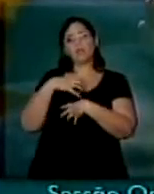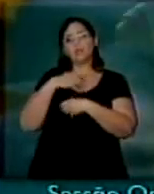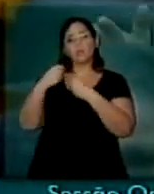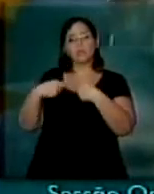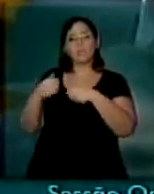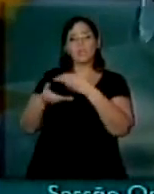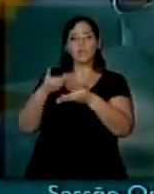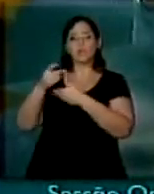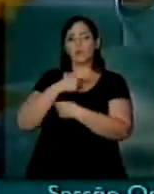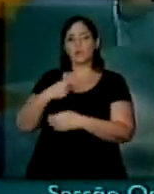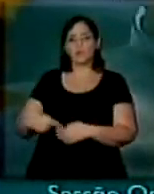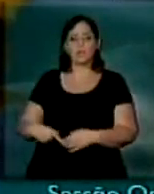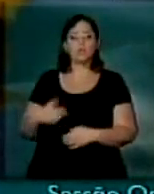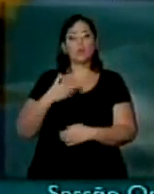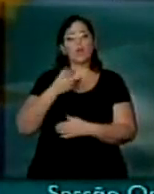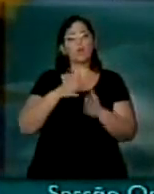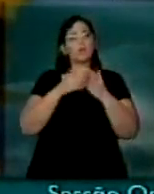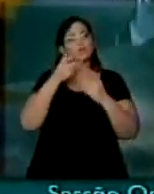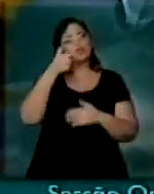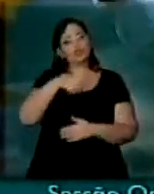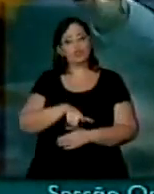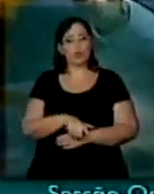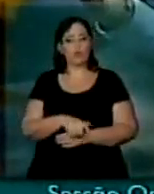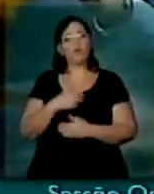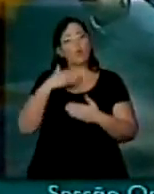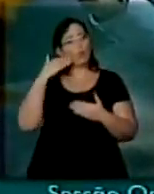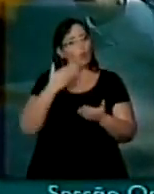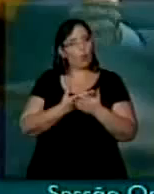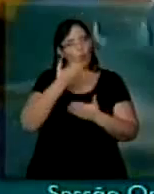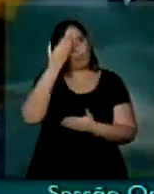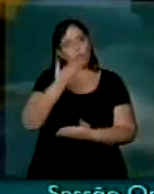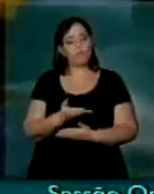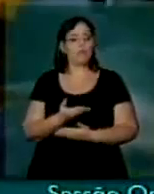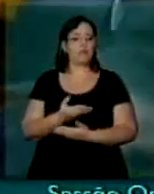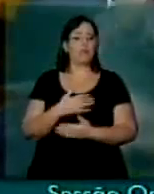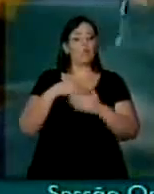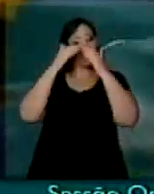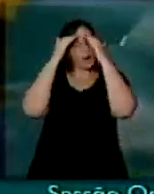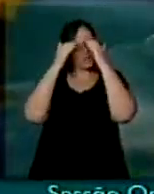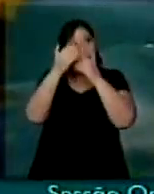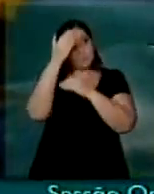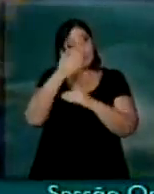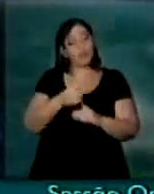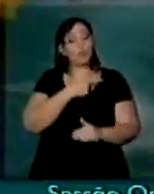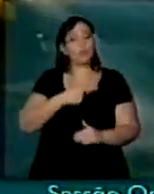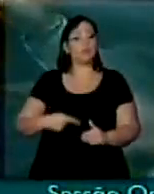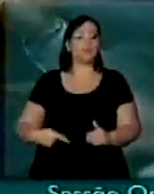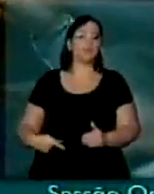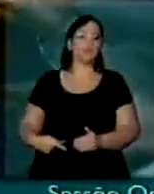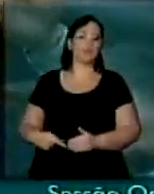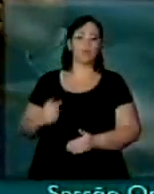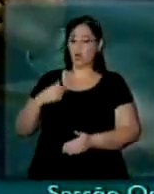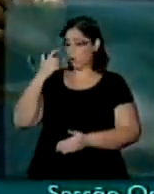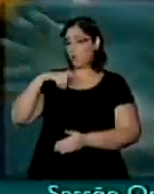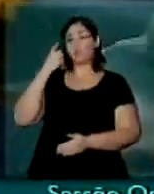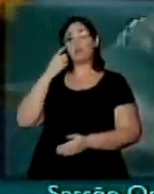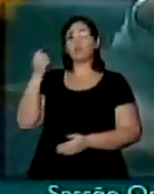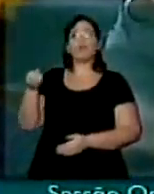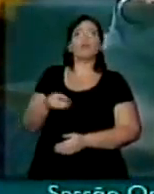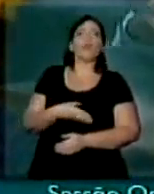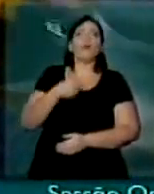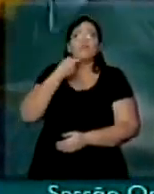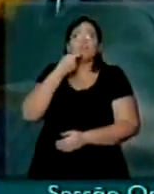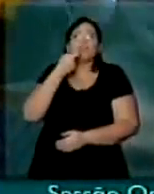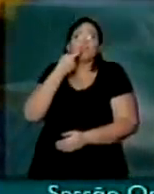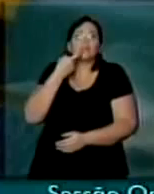tratados, presidente. E eu quero pedir mais uma vez, confiando no senhor, respeitando como presidente, eu que sou um deputado novo, ou sou